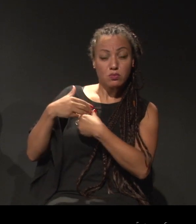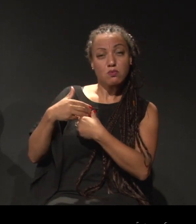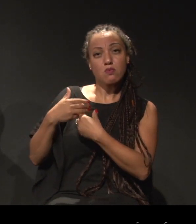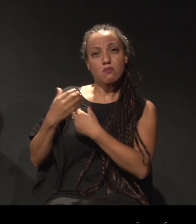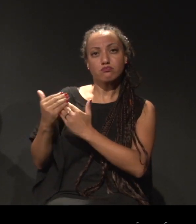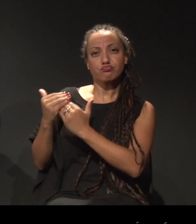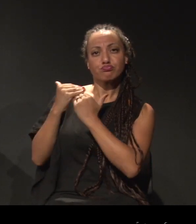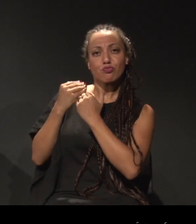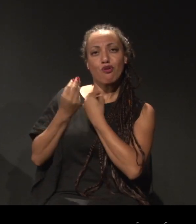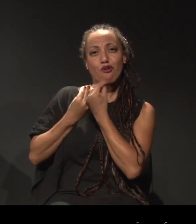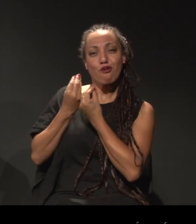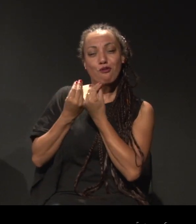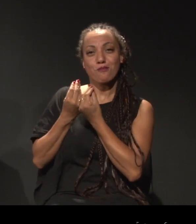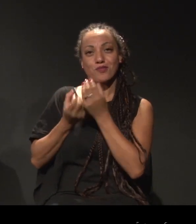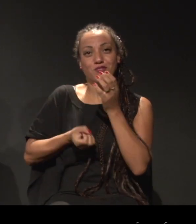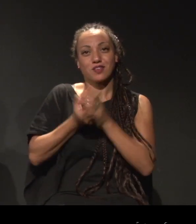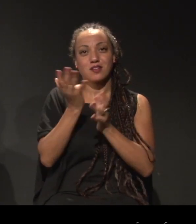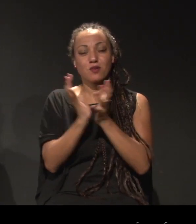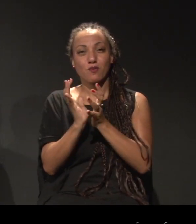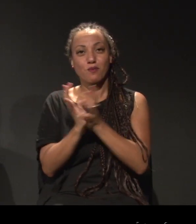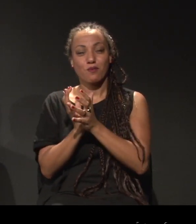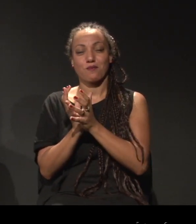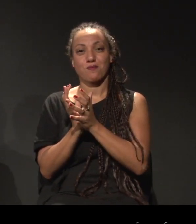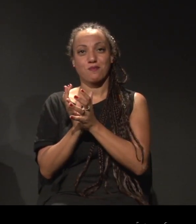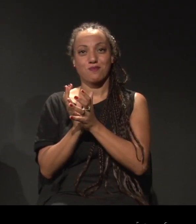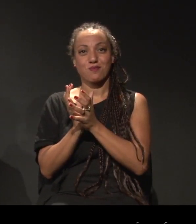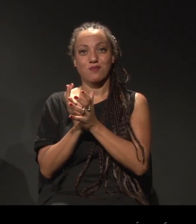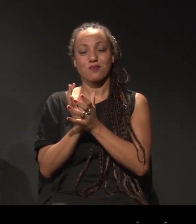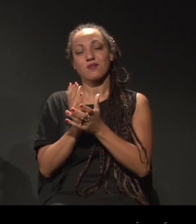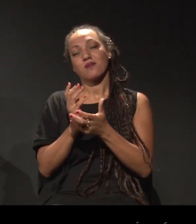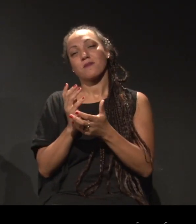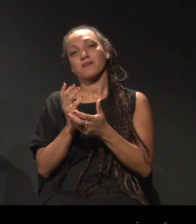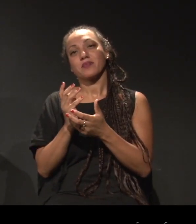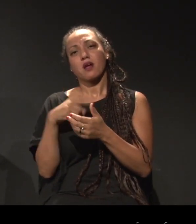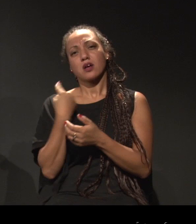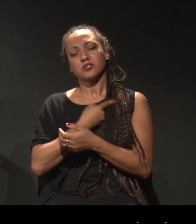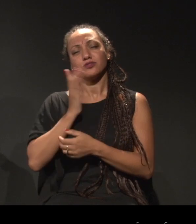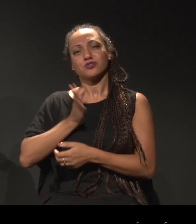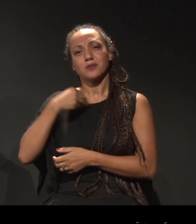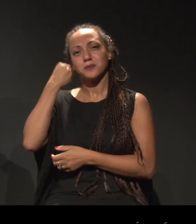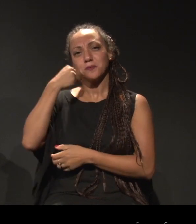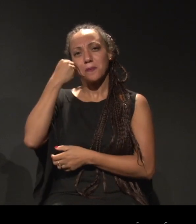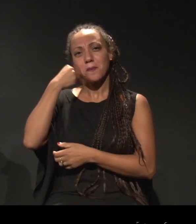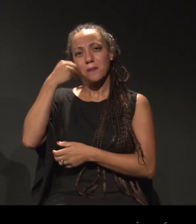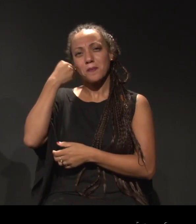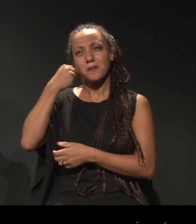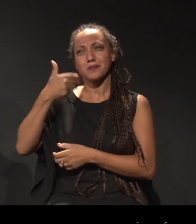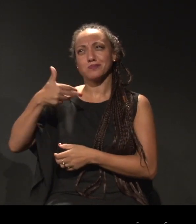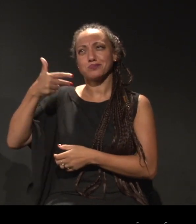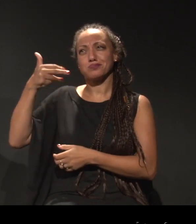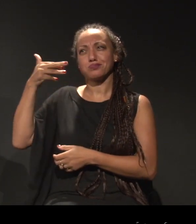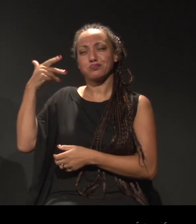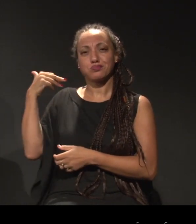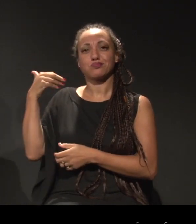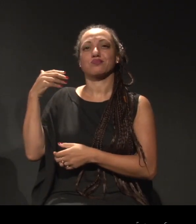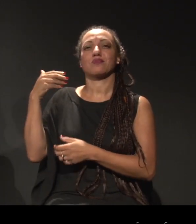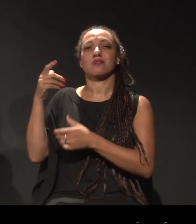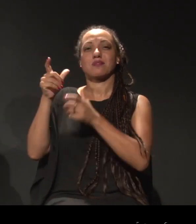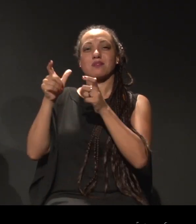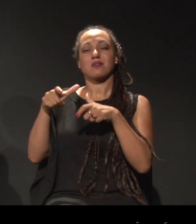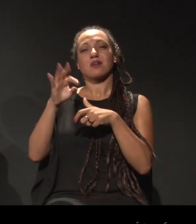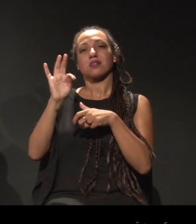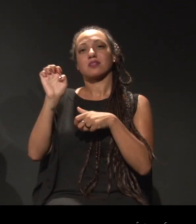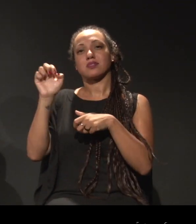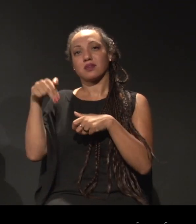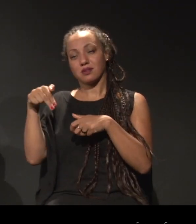Criar um agrupamento criado dessa forma. Nós temos experiências aí do TEM, do Teatro Experimental do